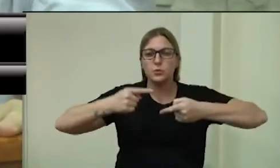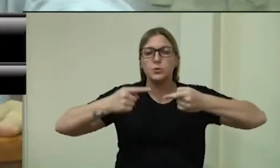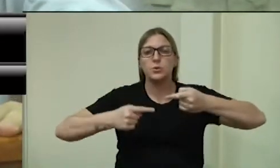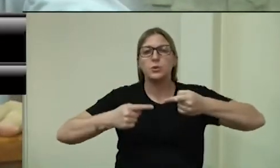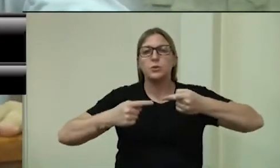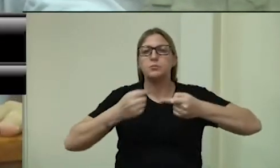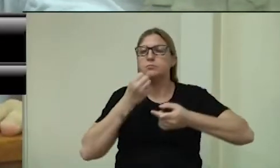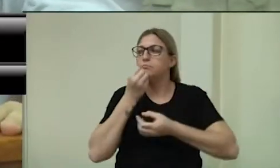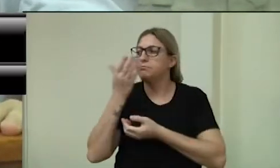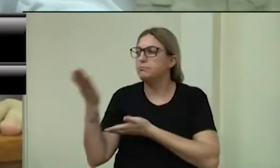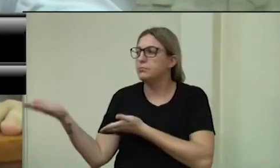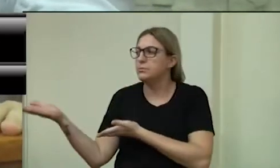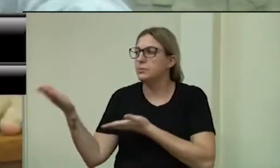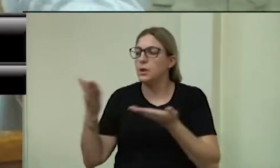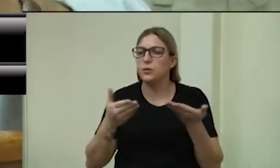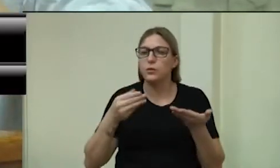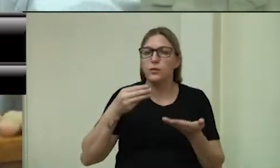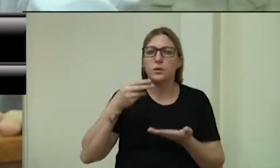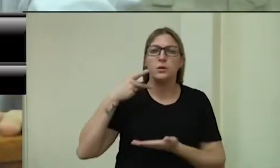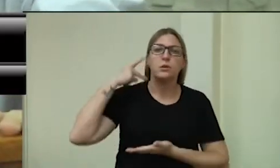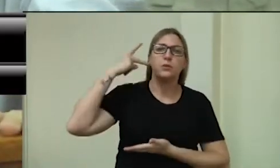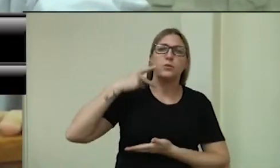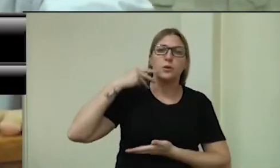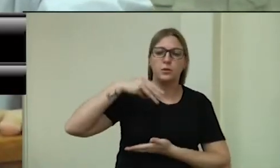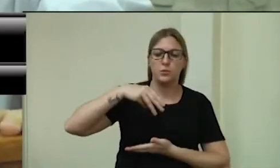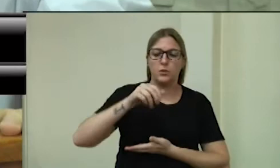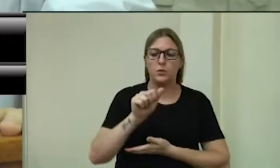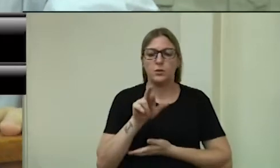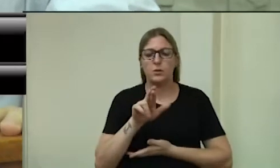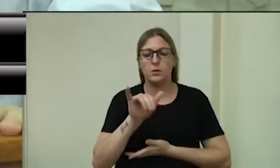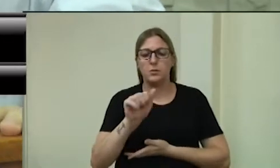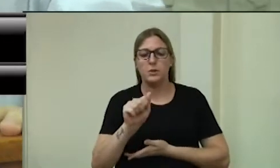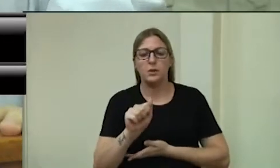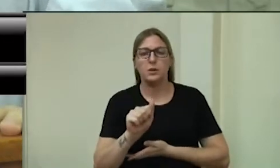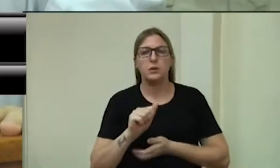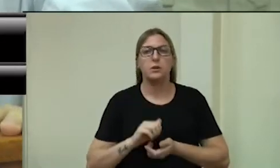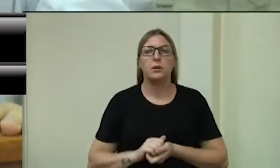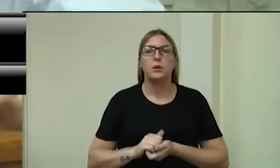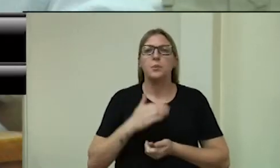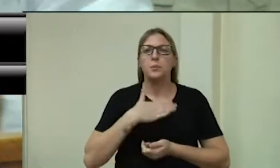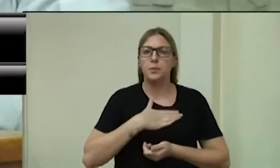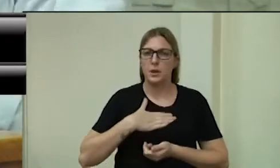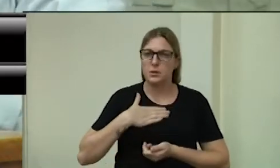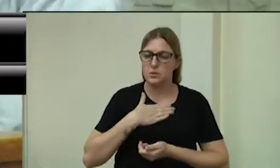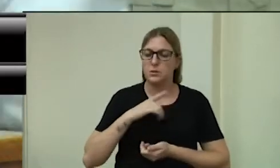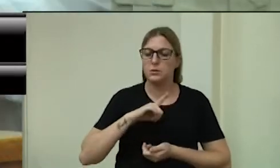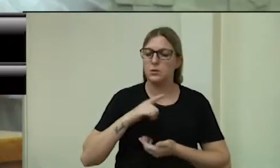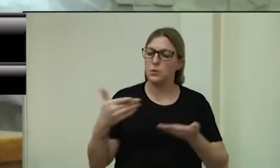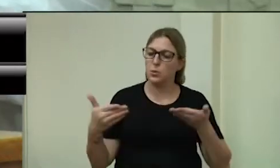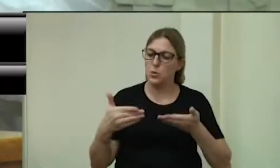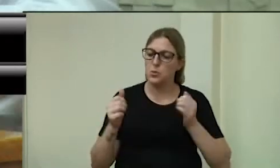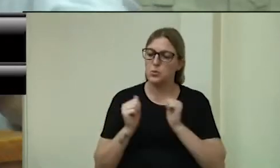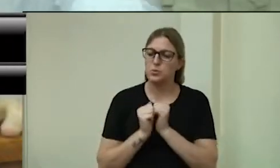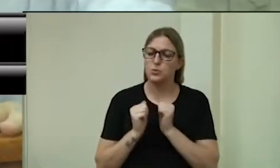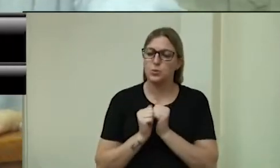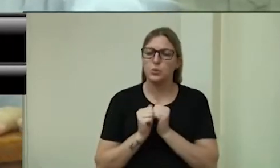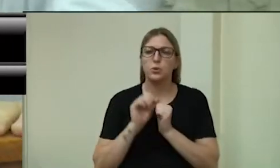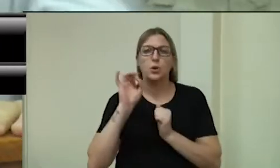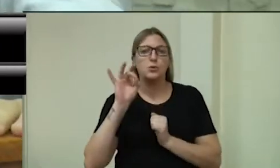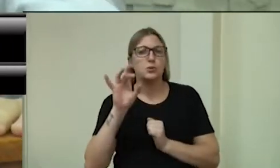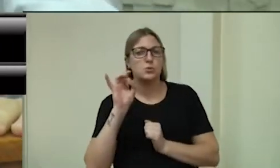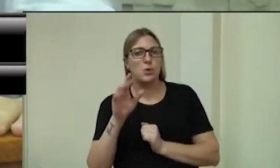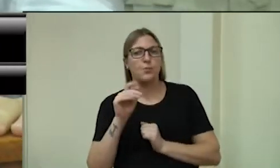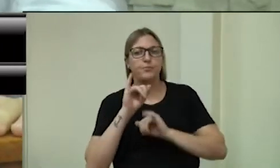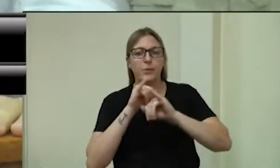as boas-vindas para a vereadora Maria Martins. Seja bem-vinda, é prazer ter ela conosco. Senhora presidente, apenas para dizer que sou favorável aos dois